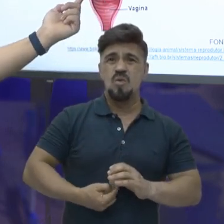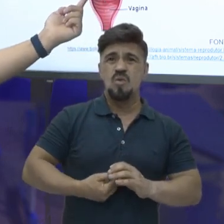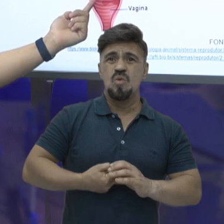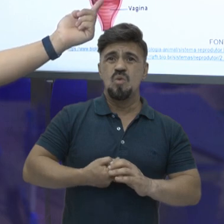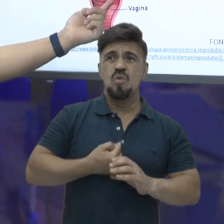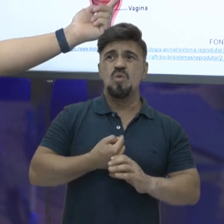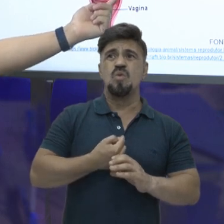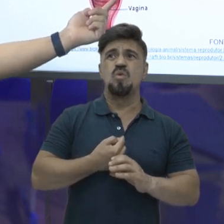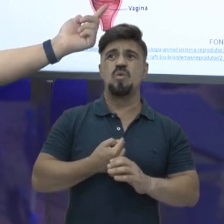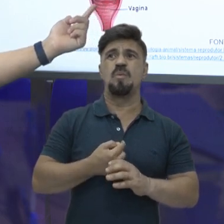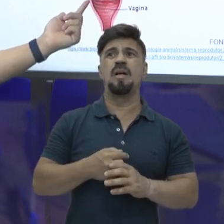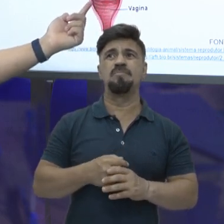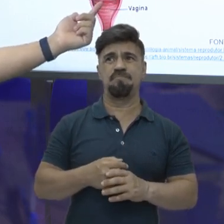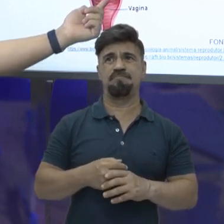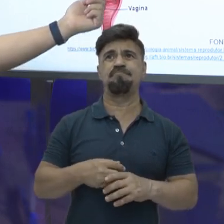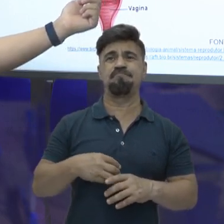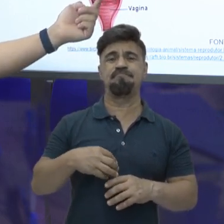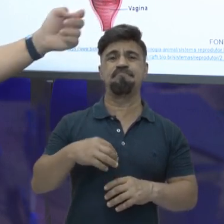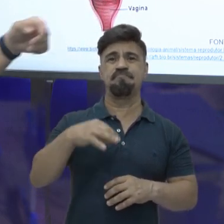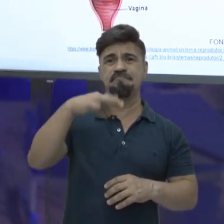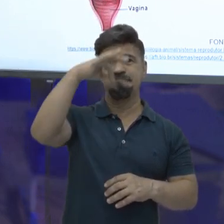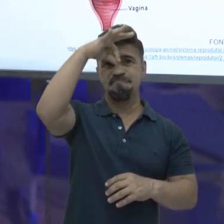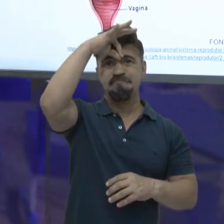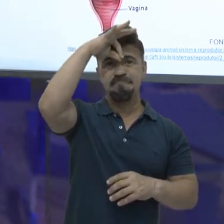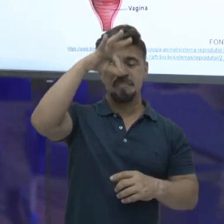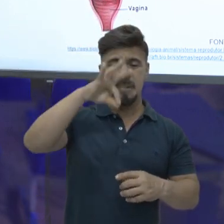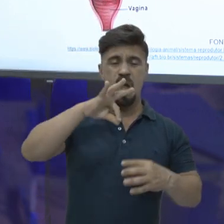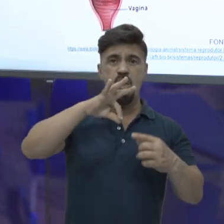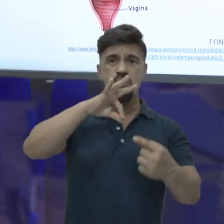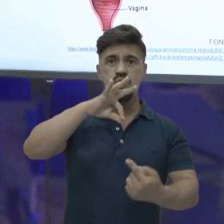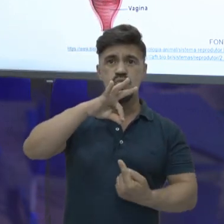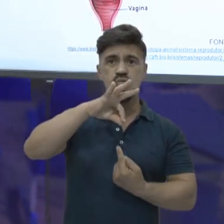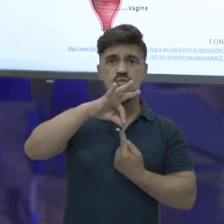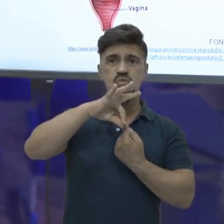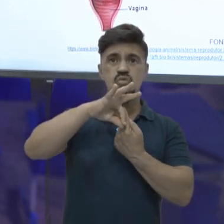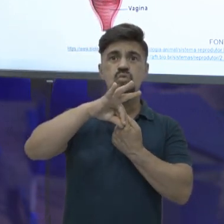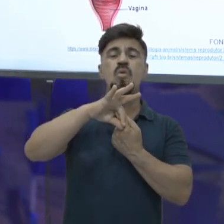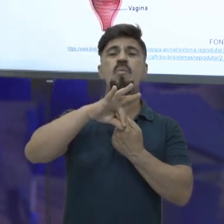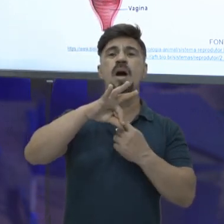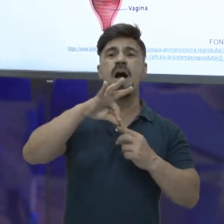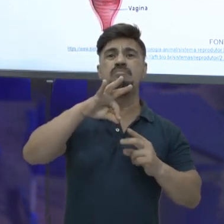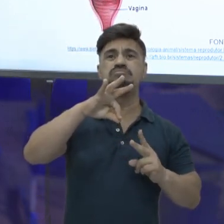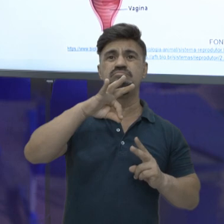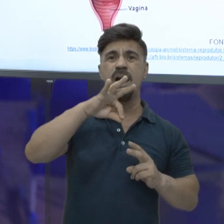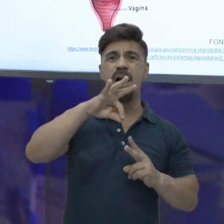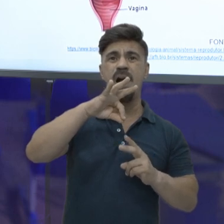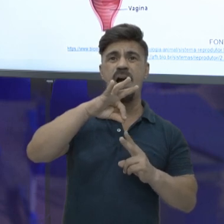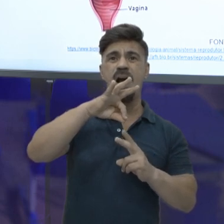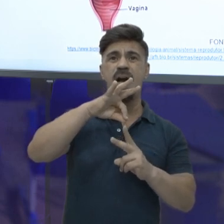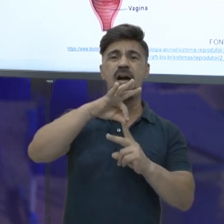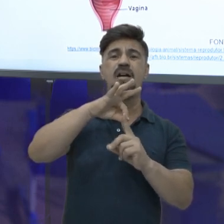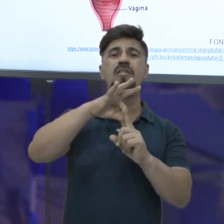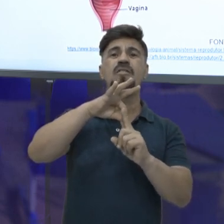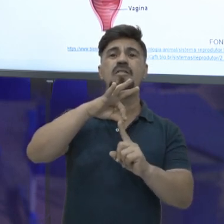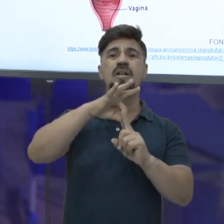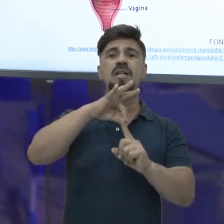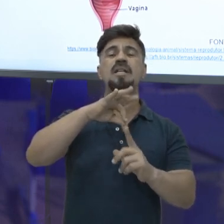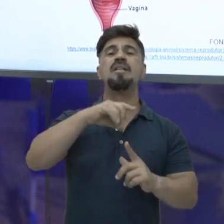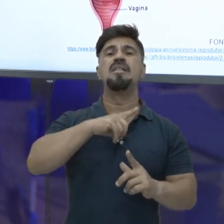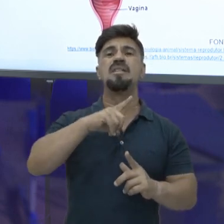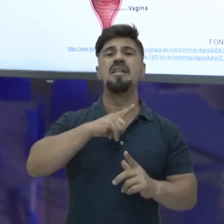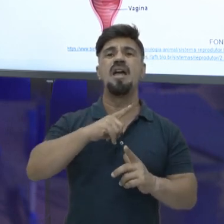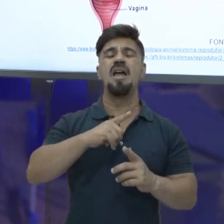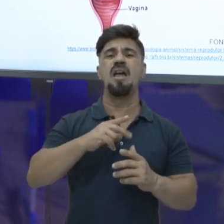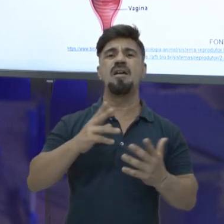vaginal até chegar aqui, que é o colo do útero. Na região do colo do útero, esses seres vivos vão acabar causando mais destruição na